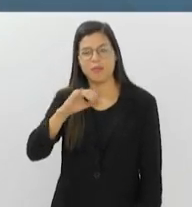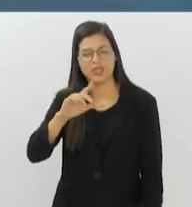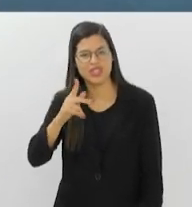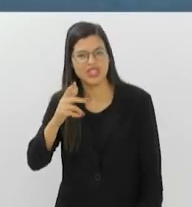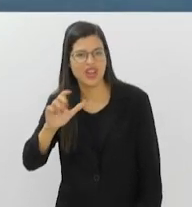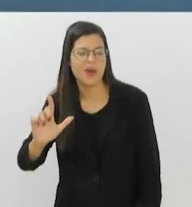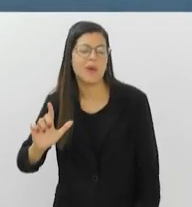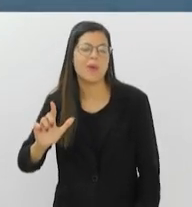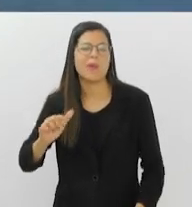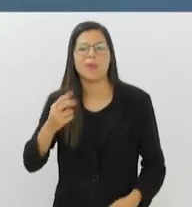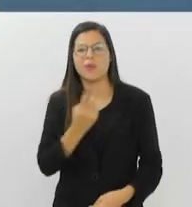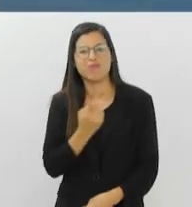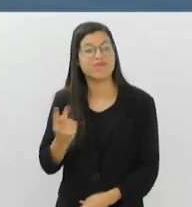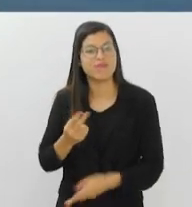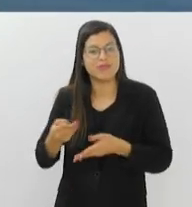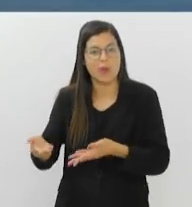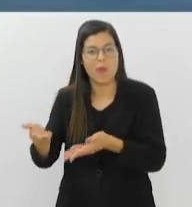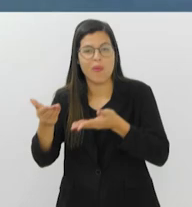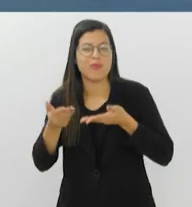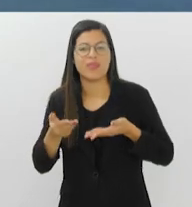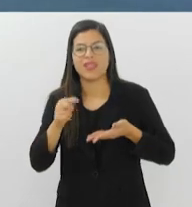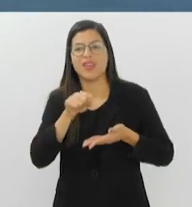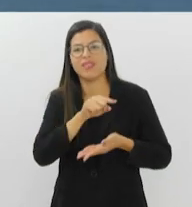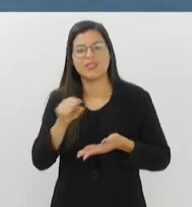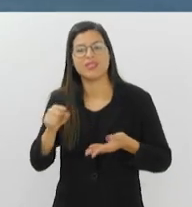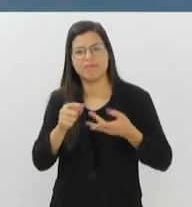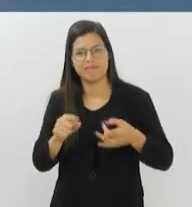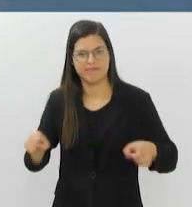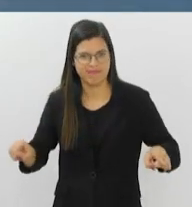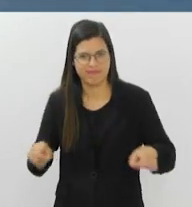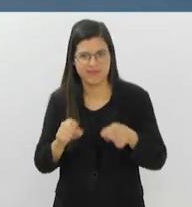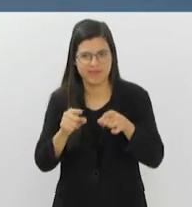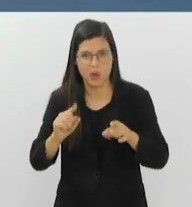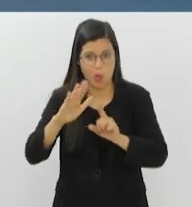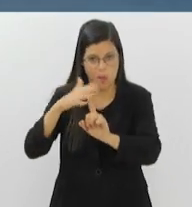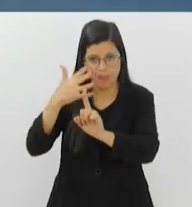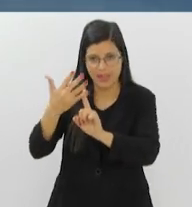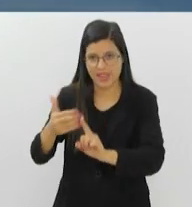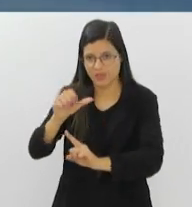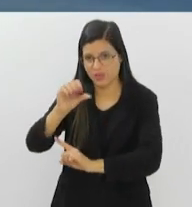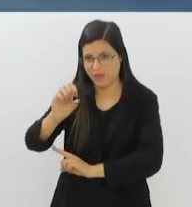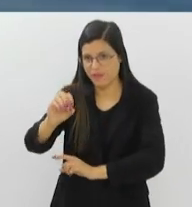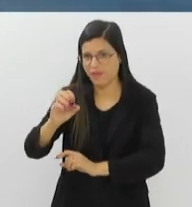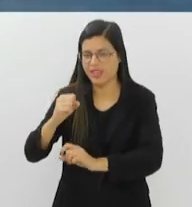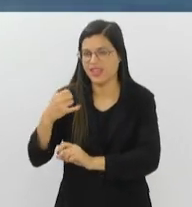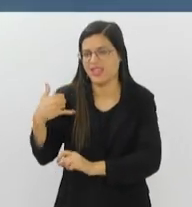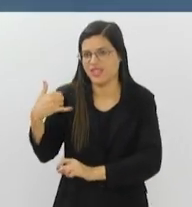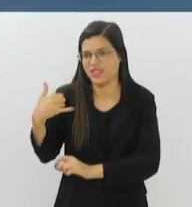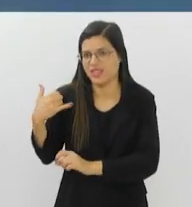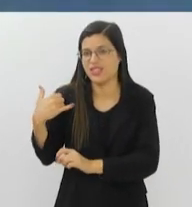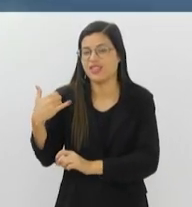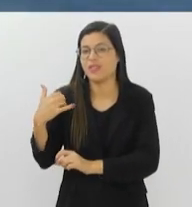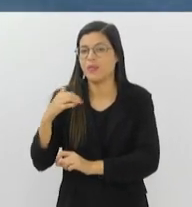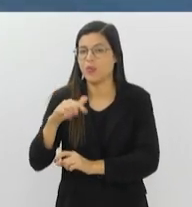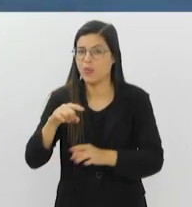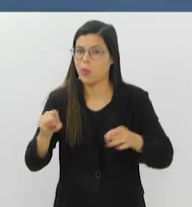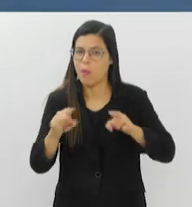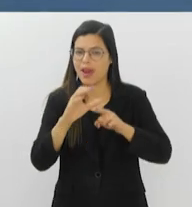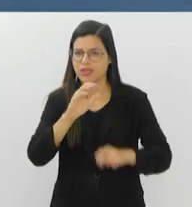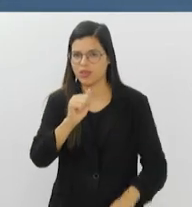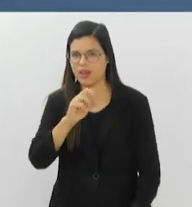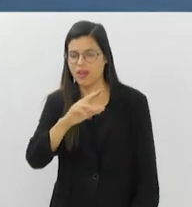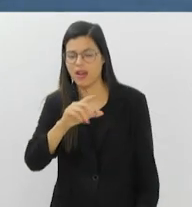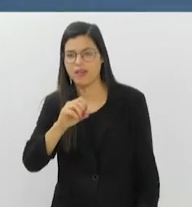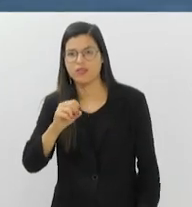aqui para convidar você para o concerto em homenagem aos 90 anos do maestro Carlos Eduardo Prates, que acontecerá